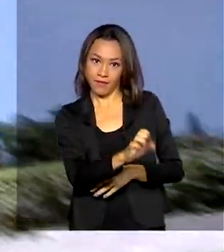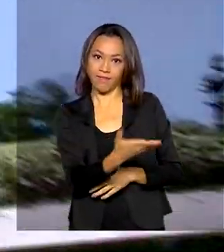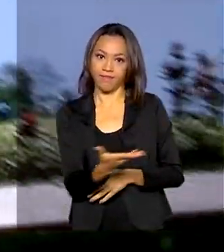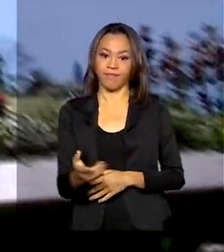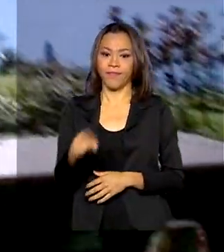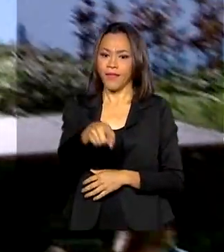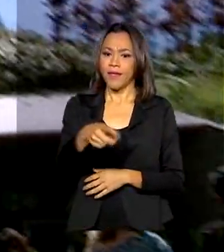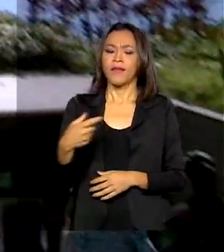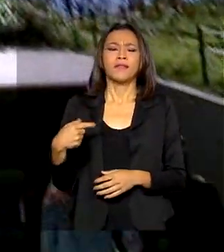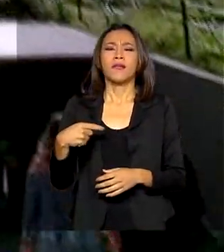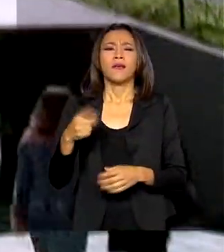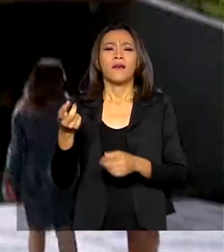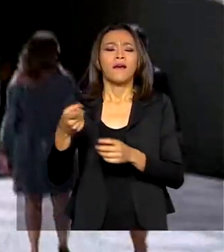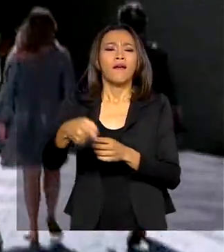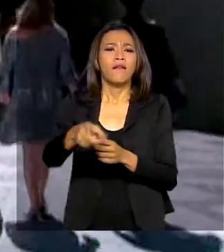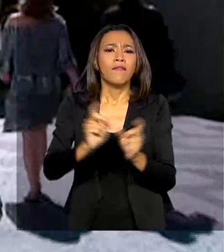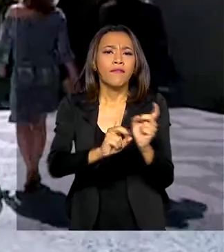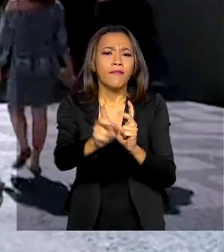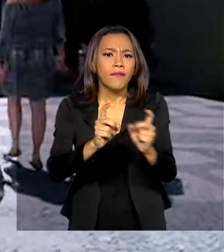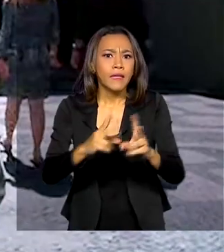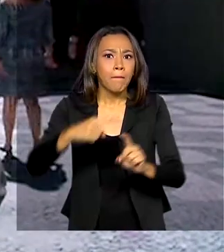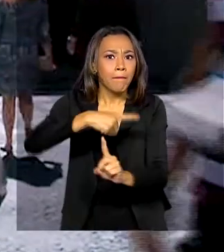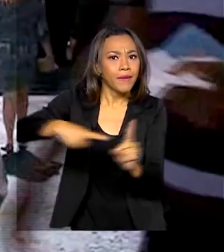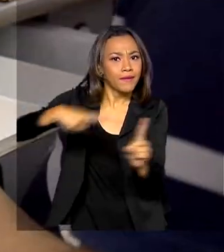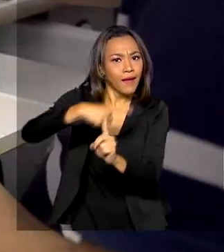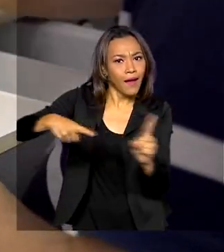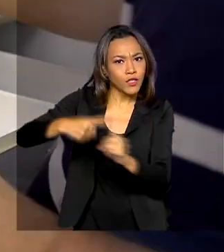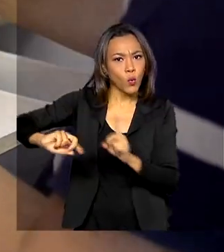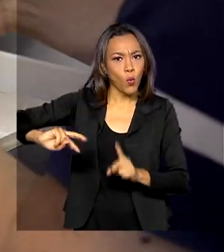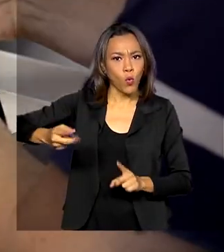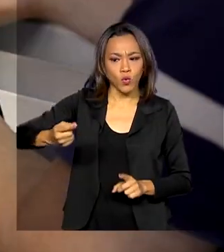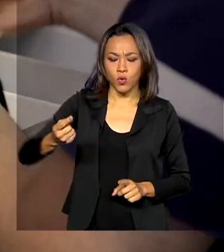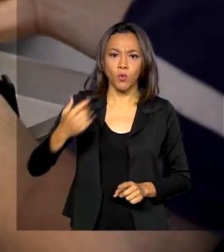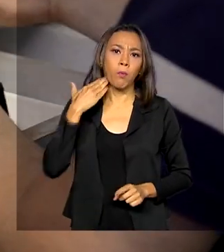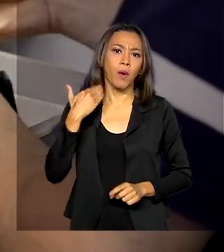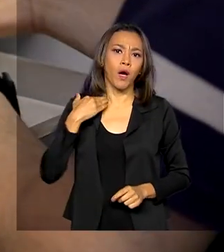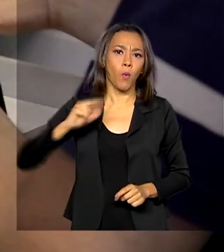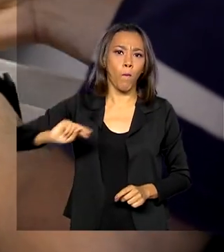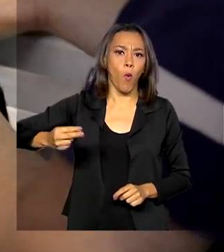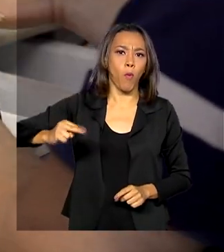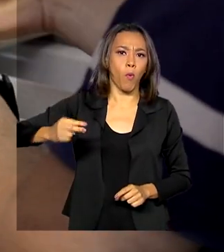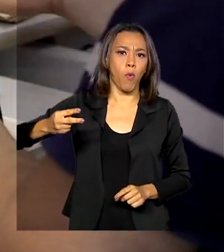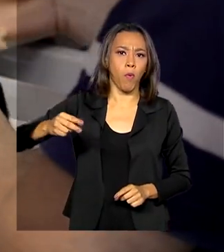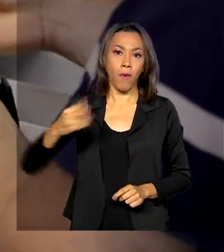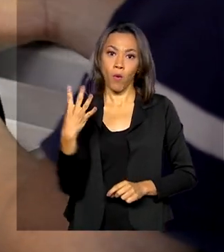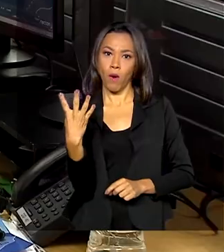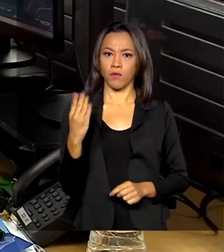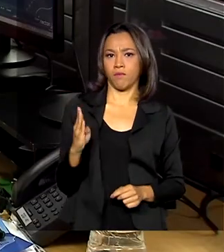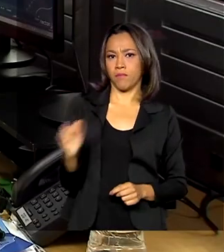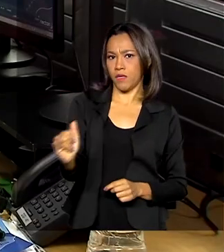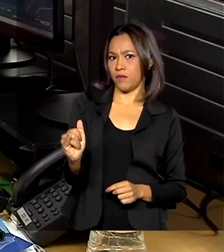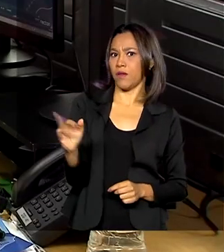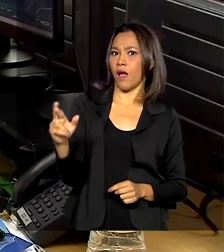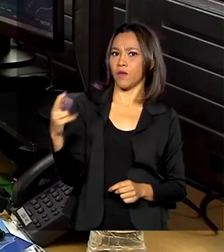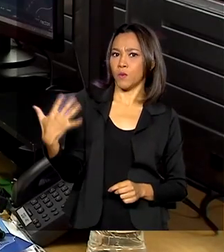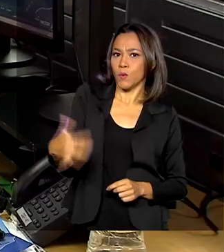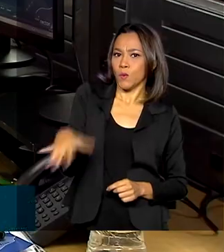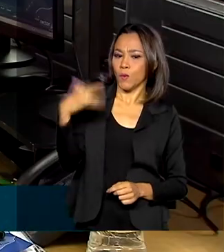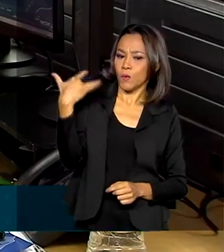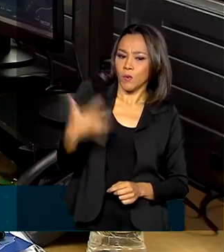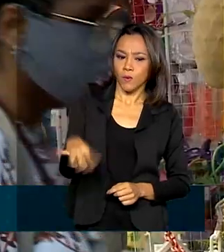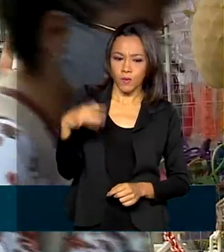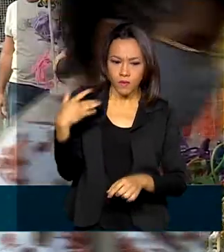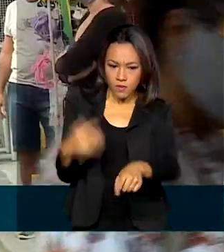responderam por aproximadamente a metade do lucro do banco no período de 4 bilhões de reais. Além de lucro